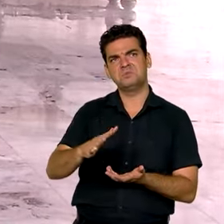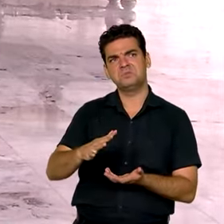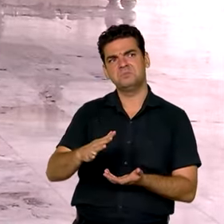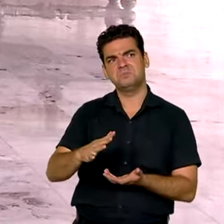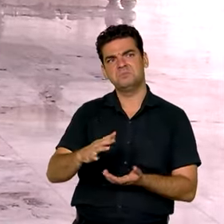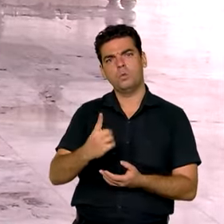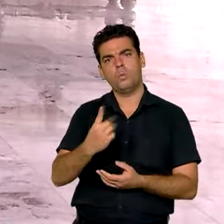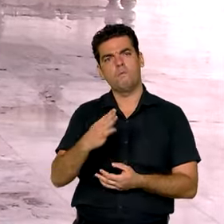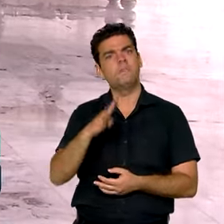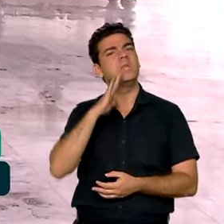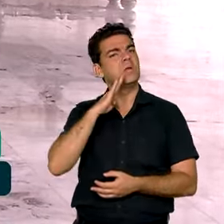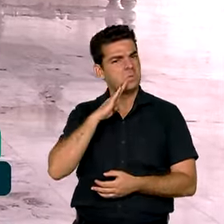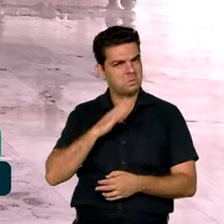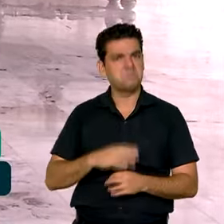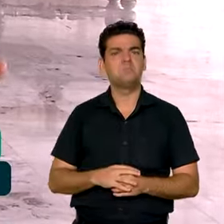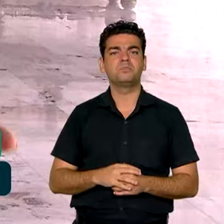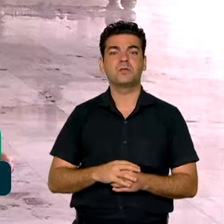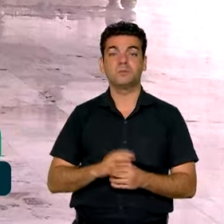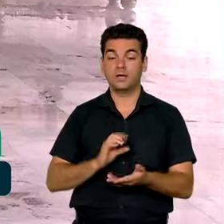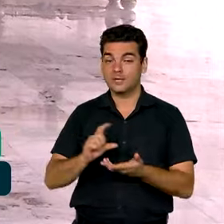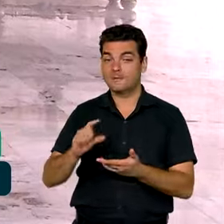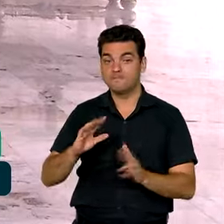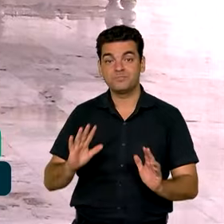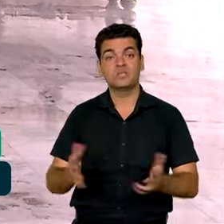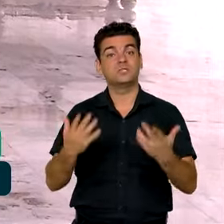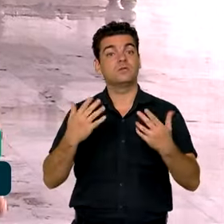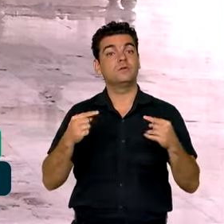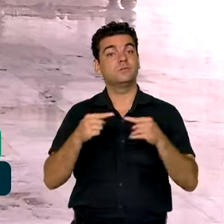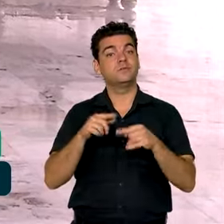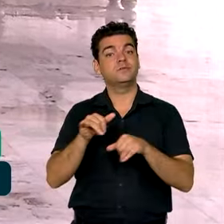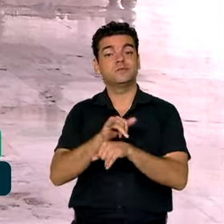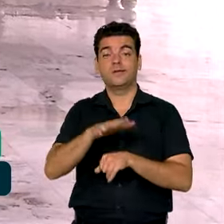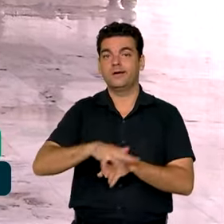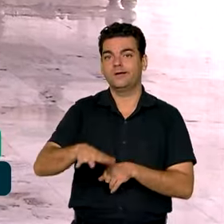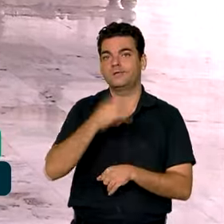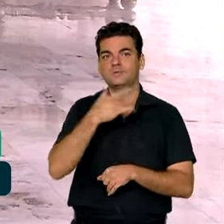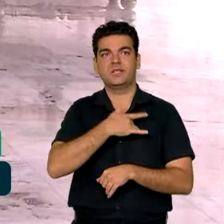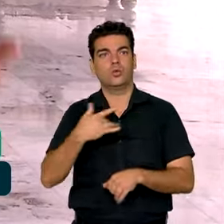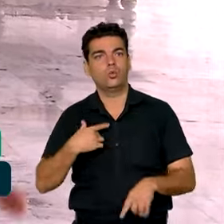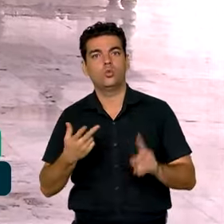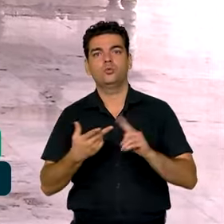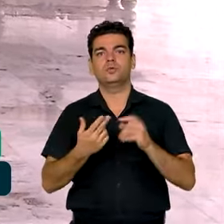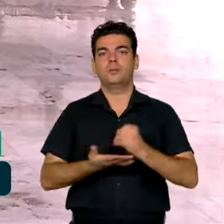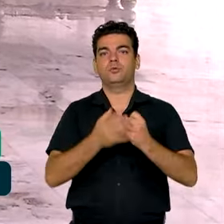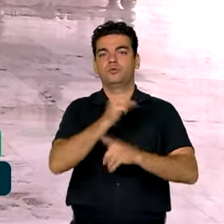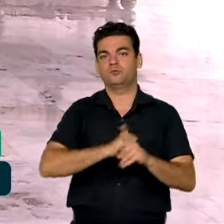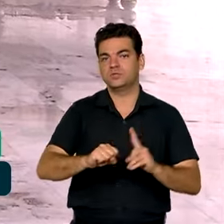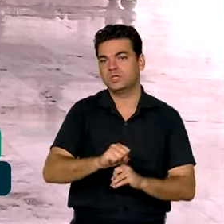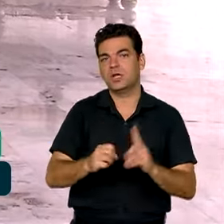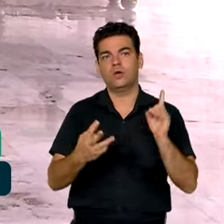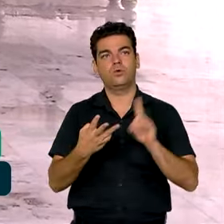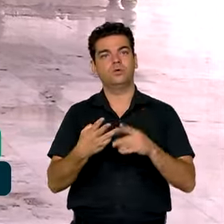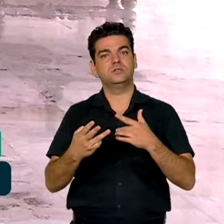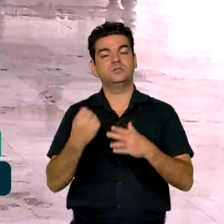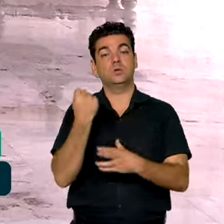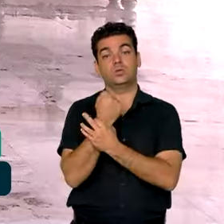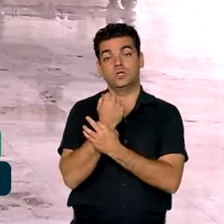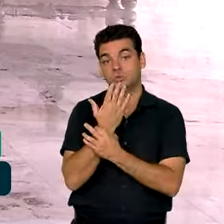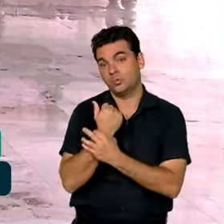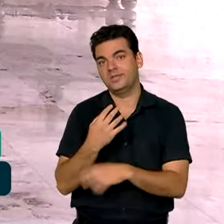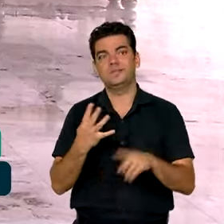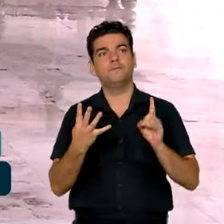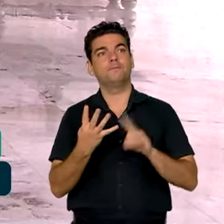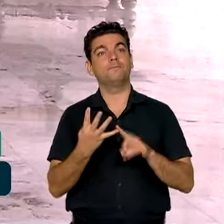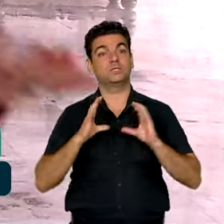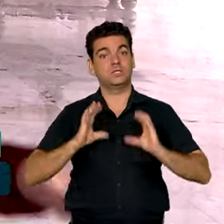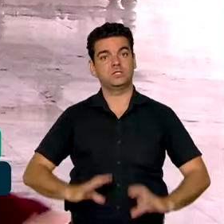de R 1 bilhão para implementar ações abrangendo áreas como saúde, assistência social, segurança alimentar,